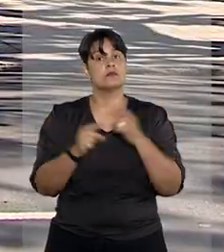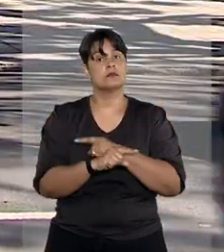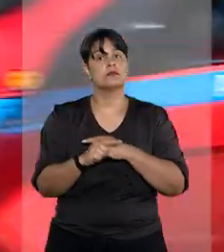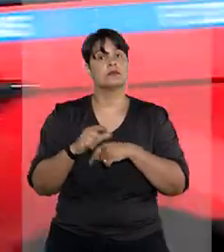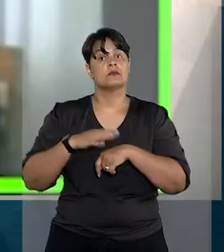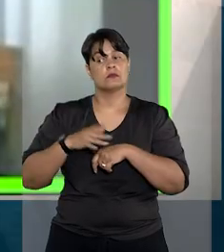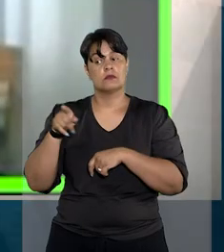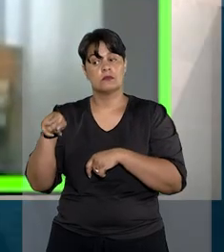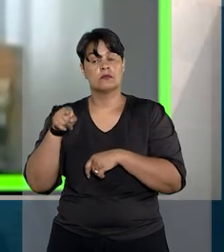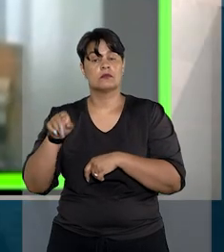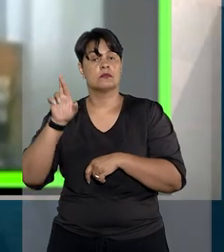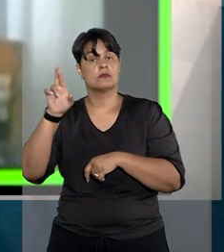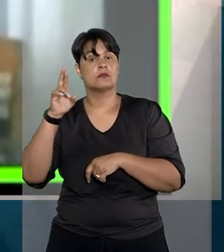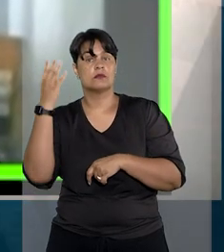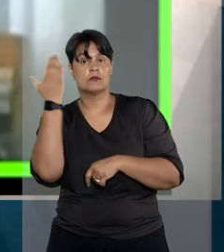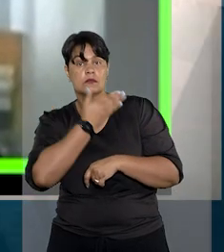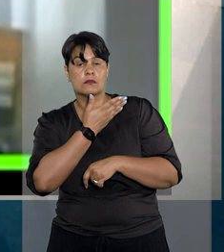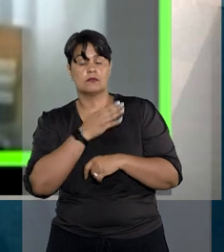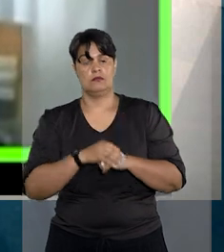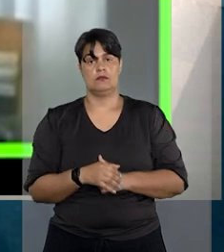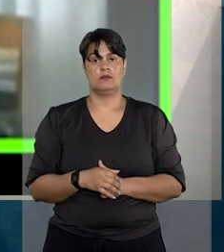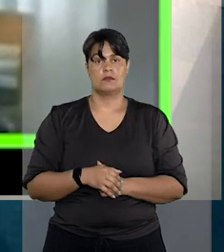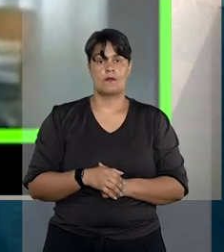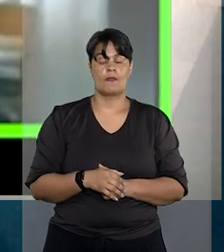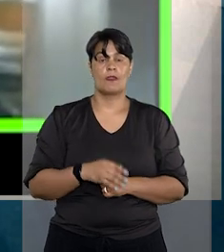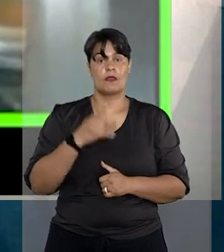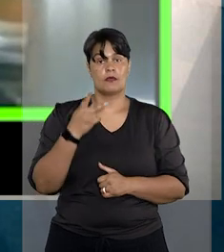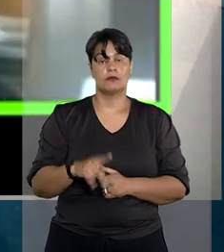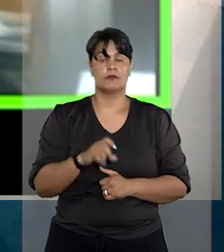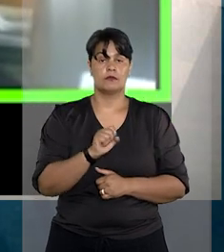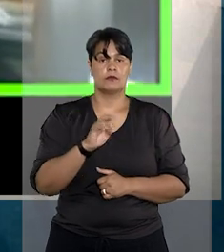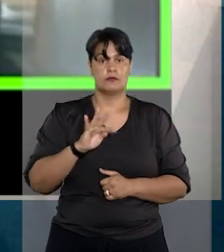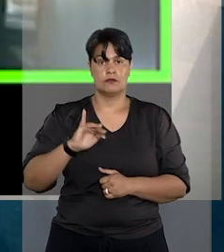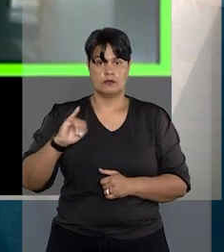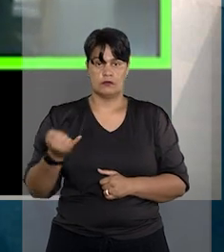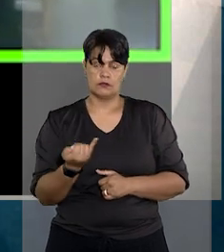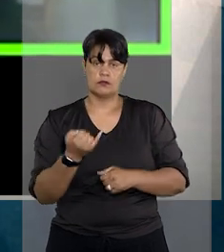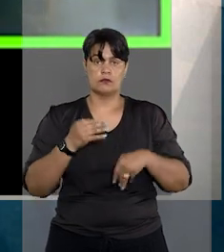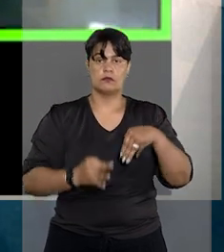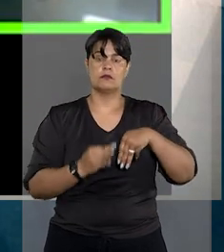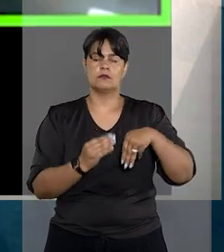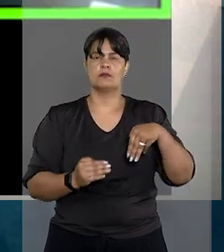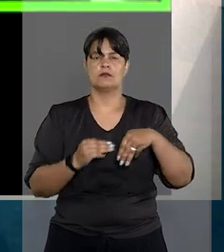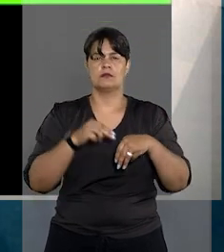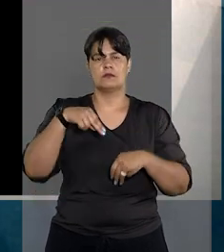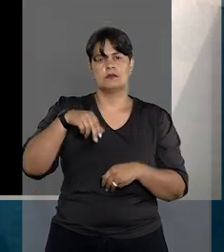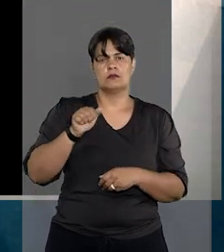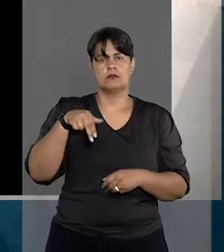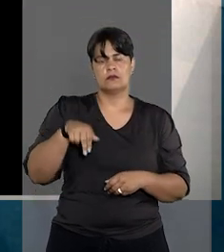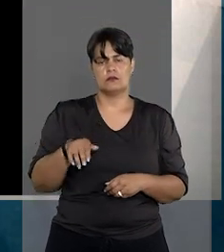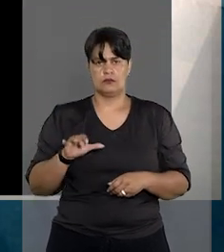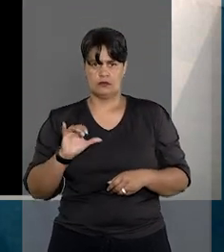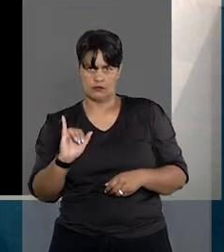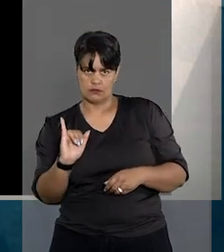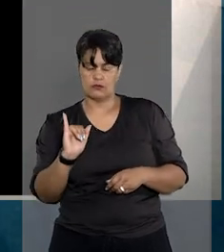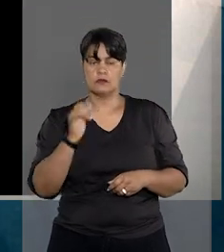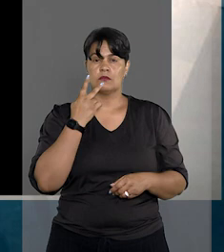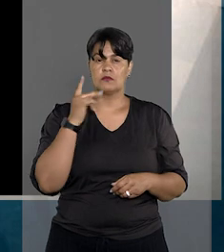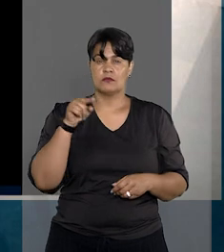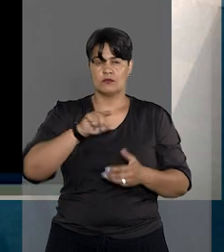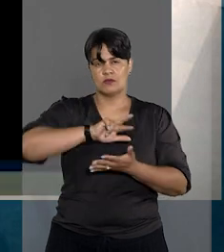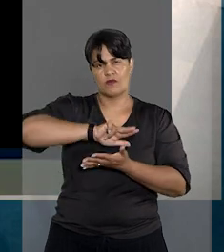ônus da prova. No STJ, a relatora do Recurso Especial, ministra Nancy Andrigue, apontou que o tribunal, em vários